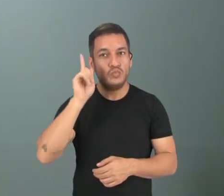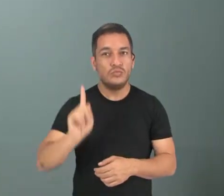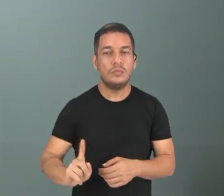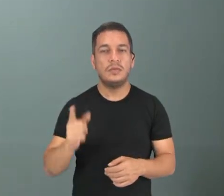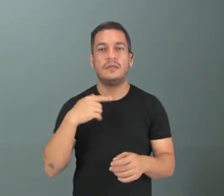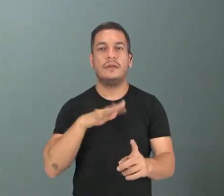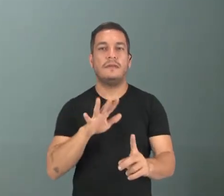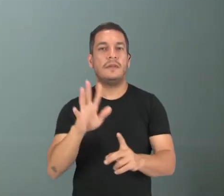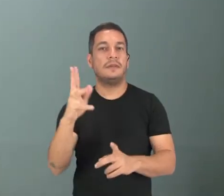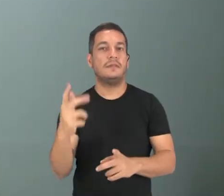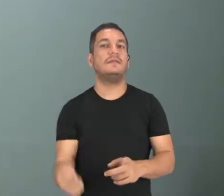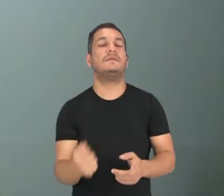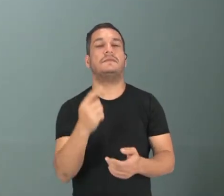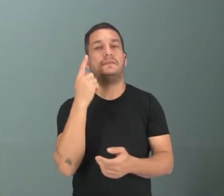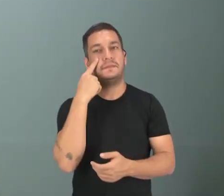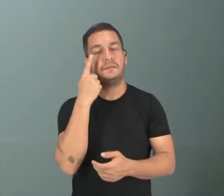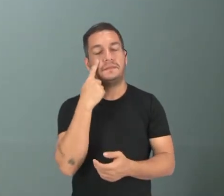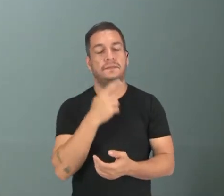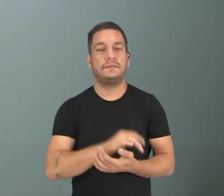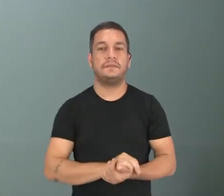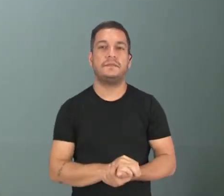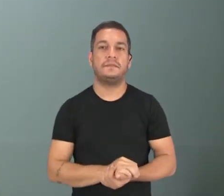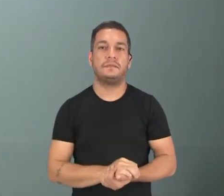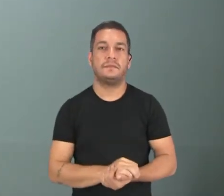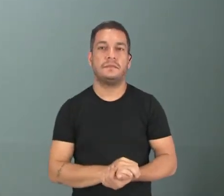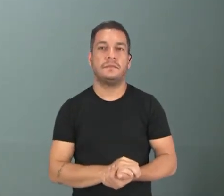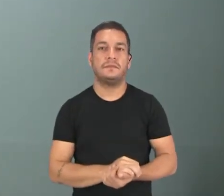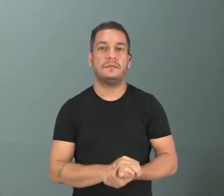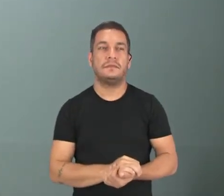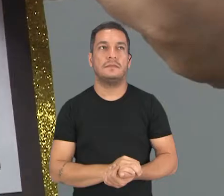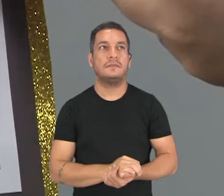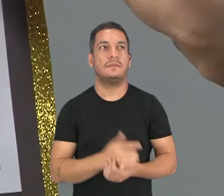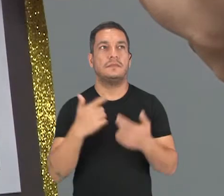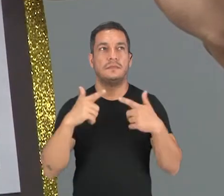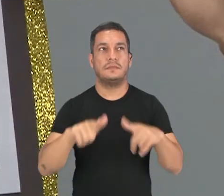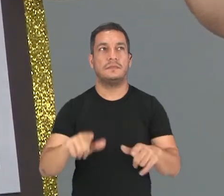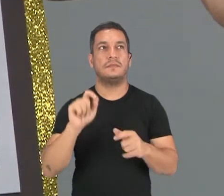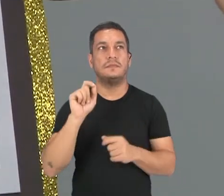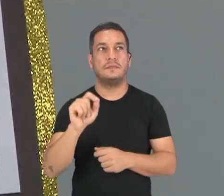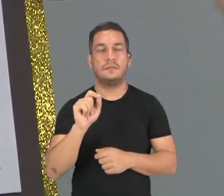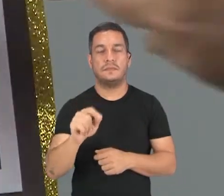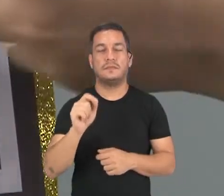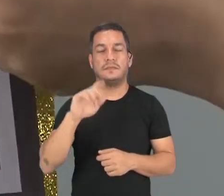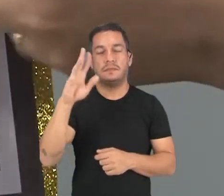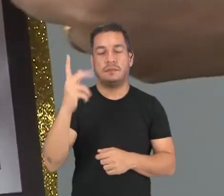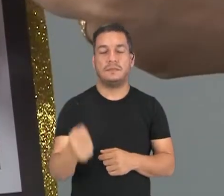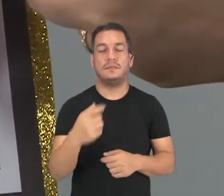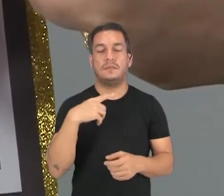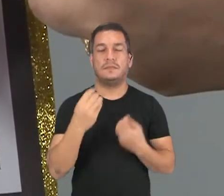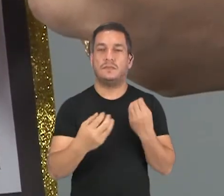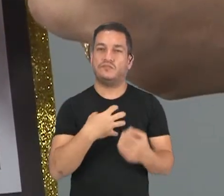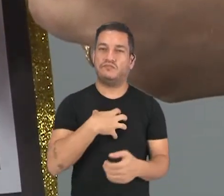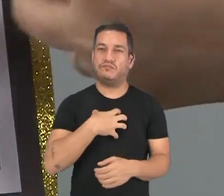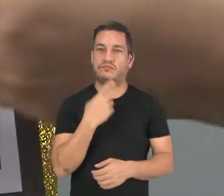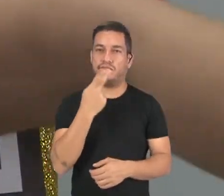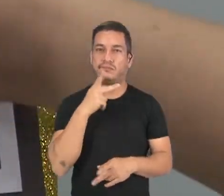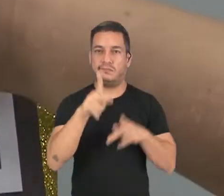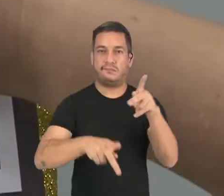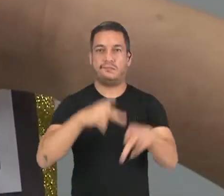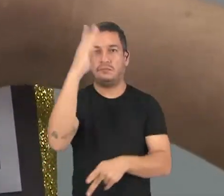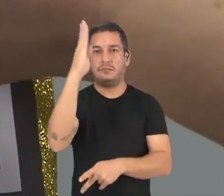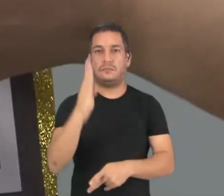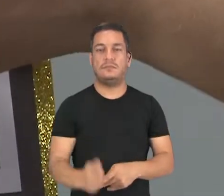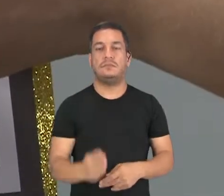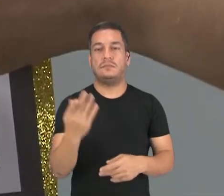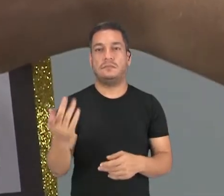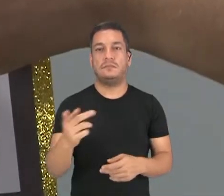influência africana. Vamos lá? As línguas africanas exerceram influência no modo de falar do povo brasileiro.